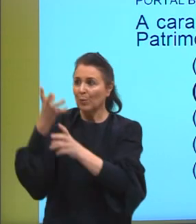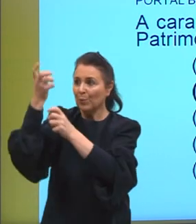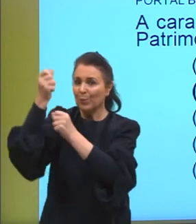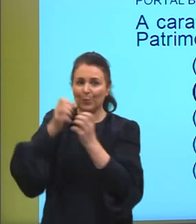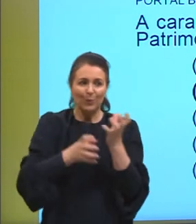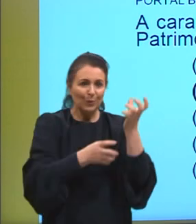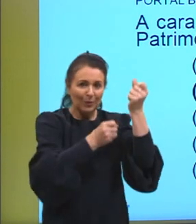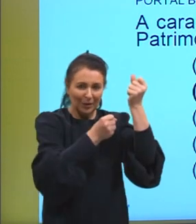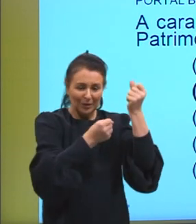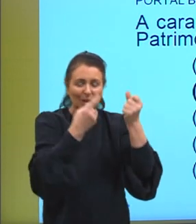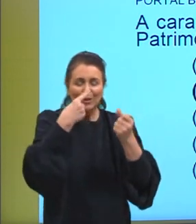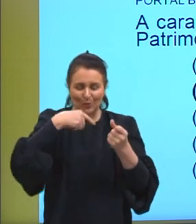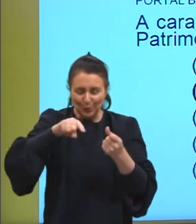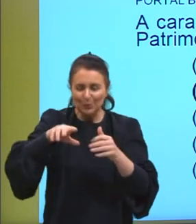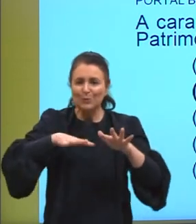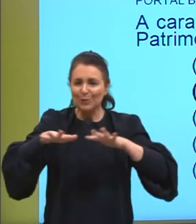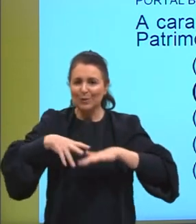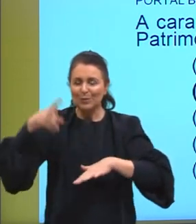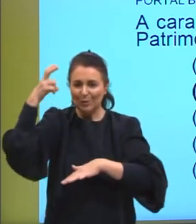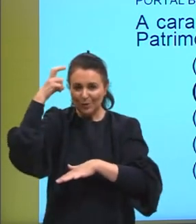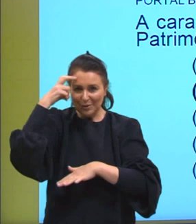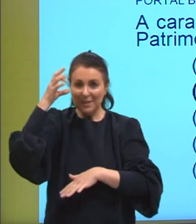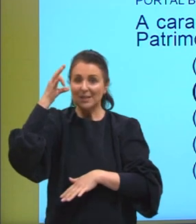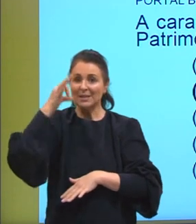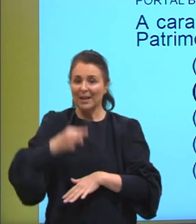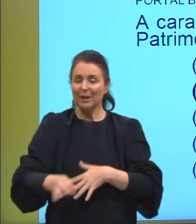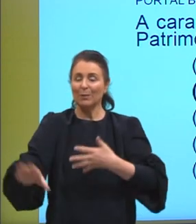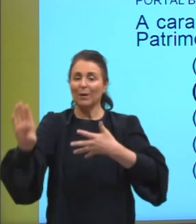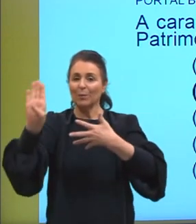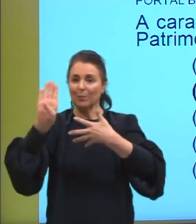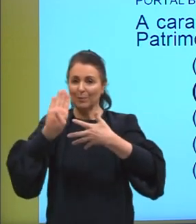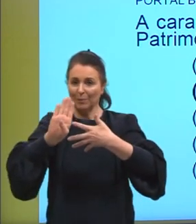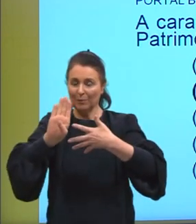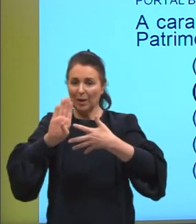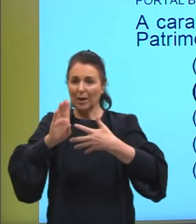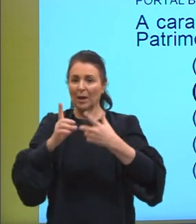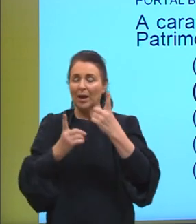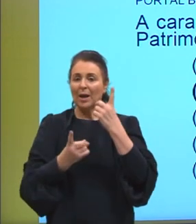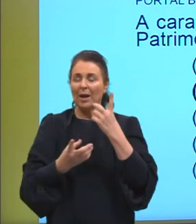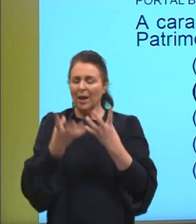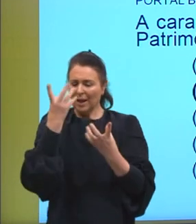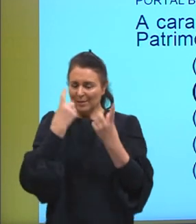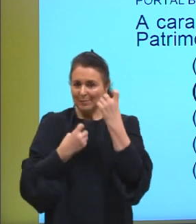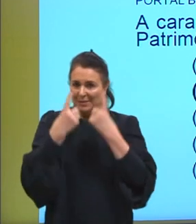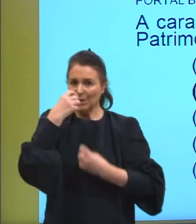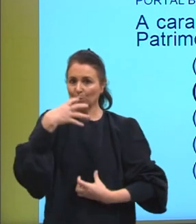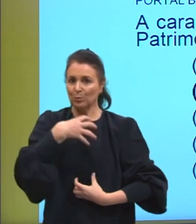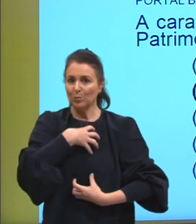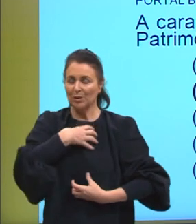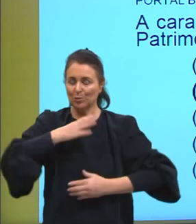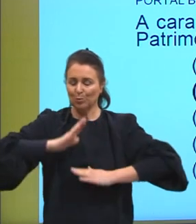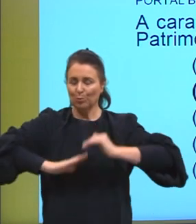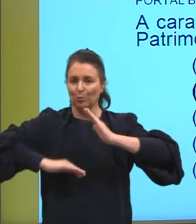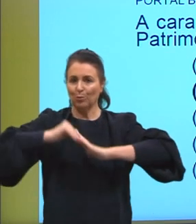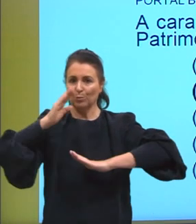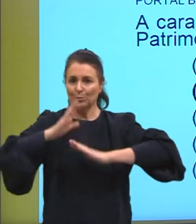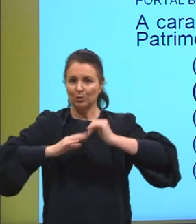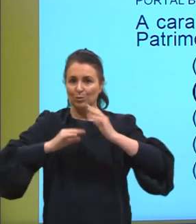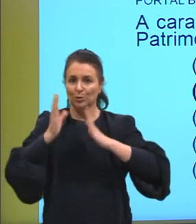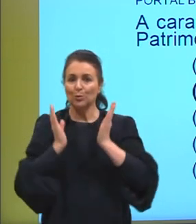parte de outros movimentos culturais. Então, a correta letra B. Expressão de sentidos construídos